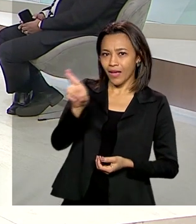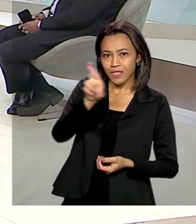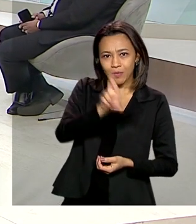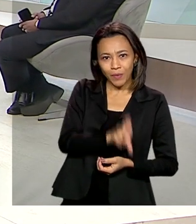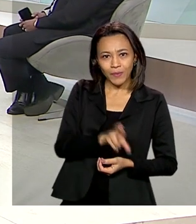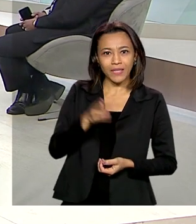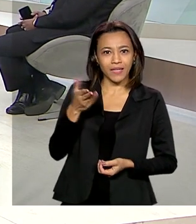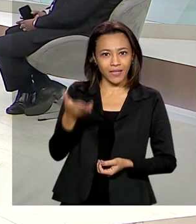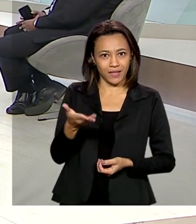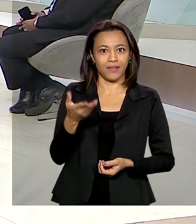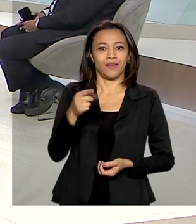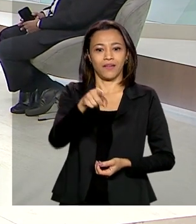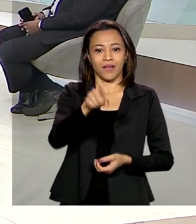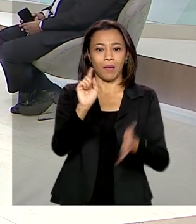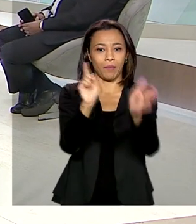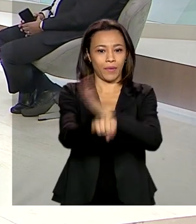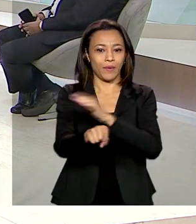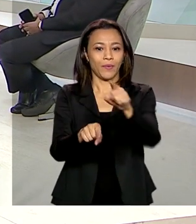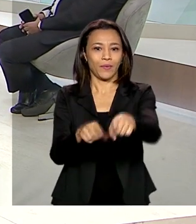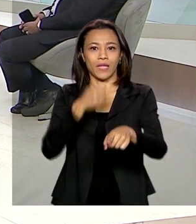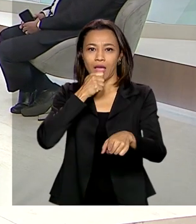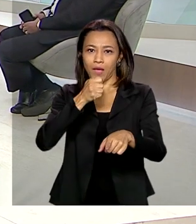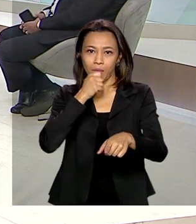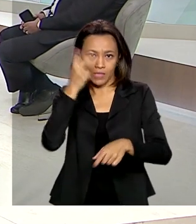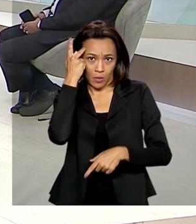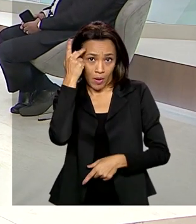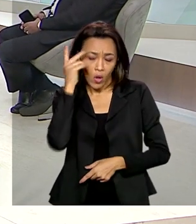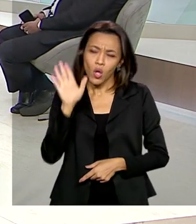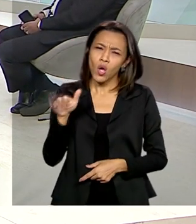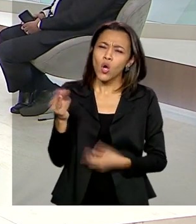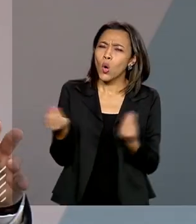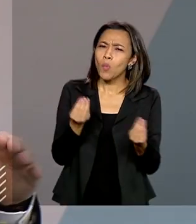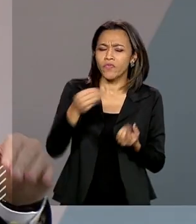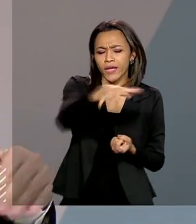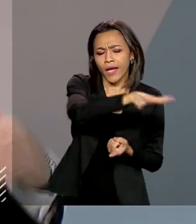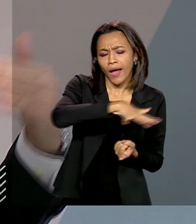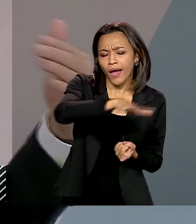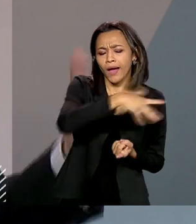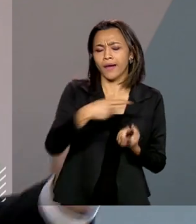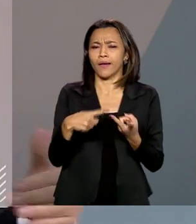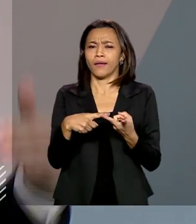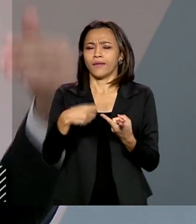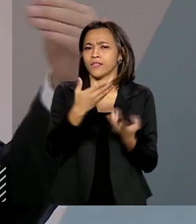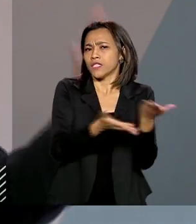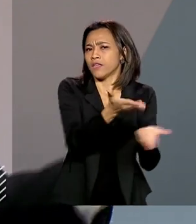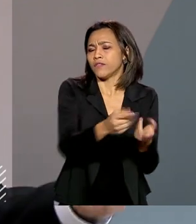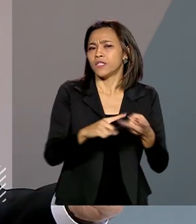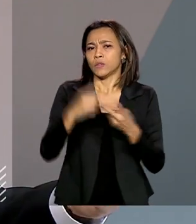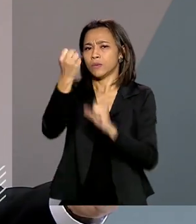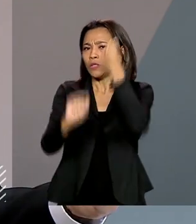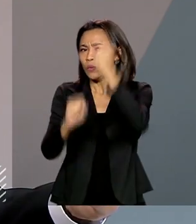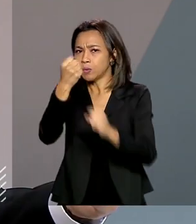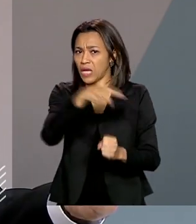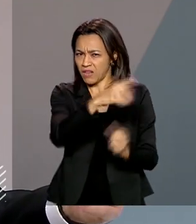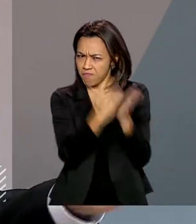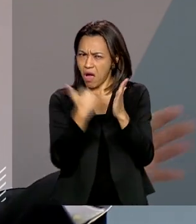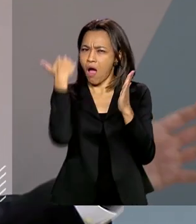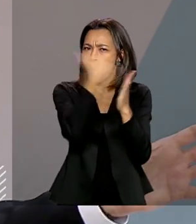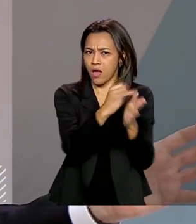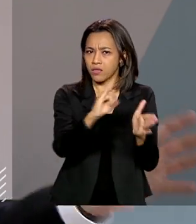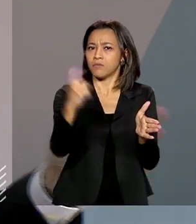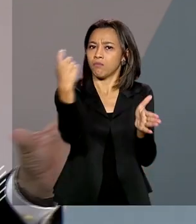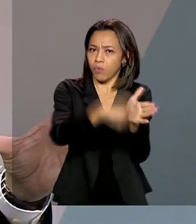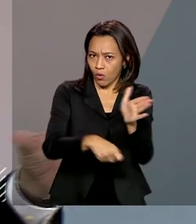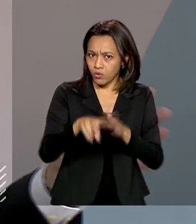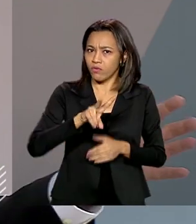pergunta da Vanessa, lá de São Paulo. Como é que ficam os dois setores, serviços, indústria? O setor de serviços vai pagar mais imposto com